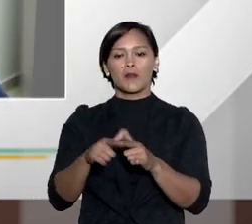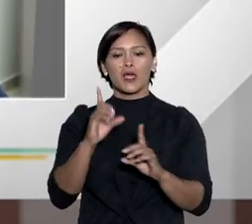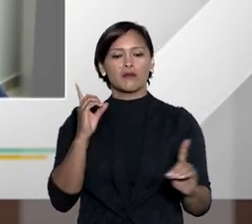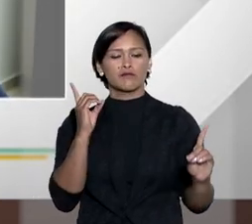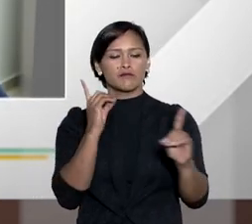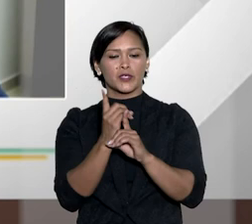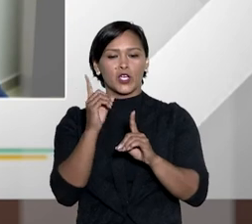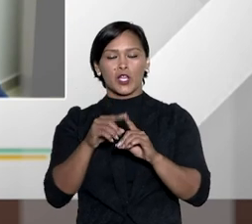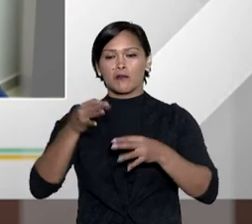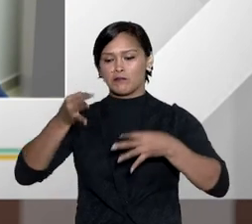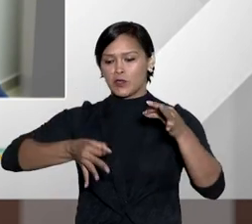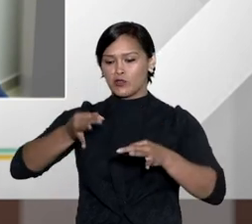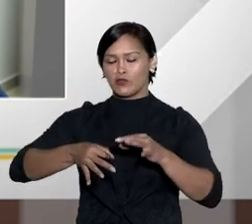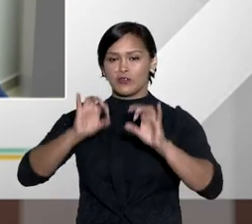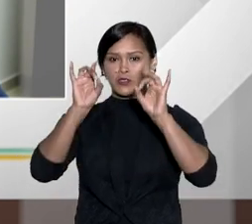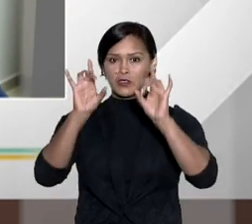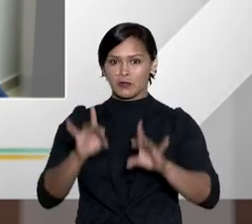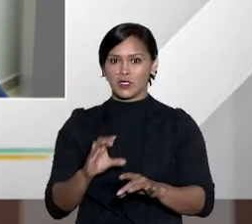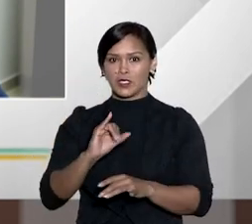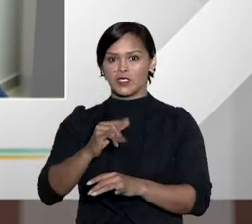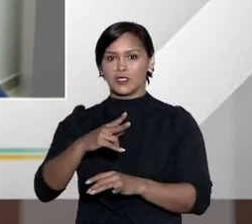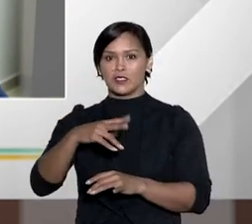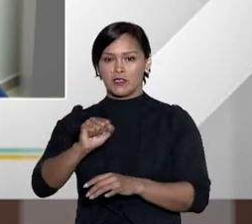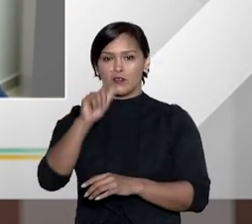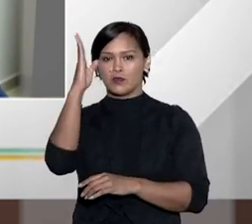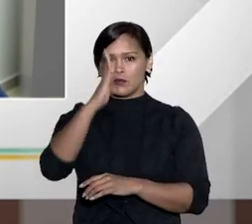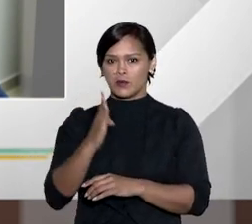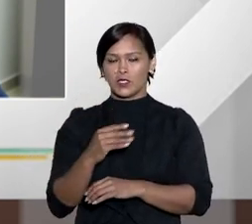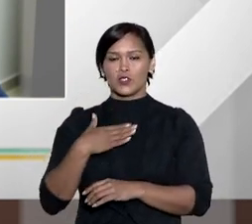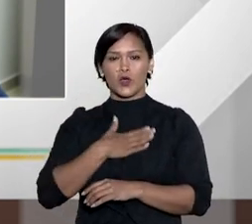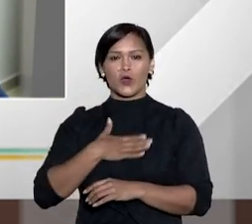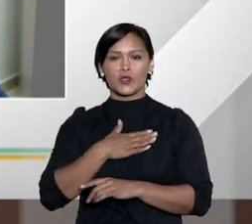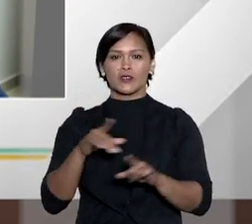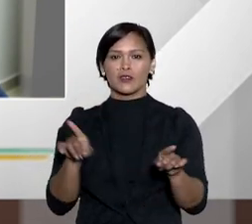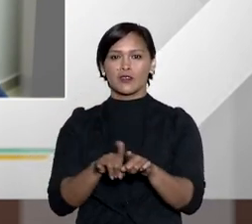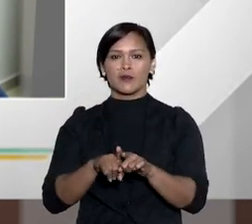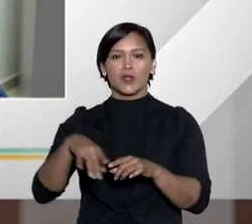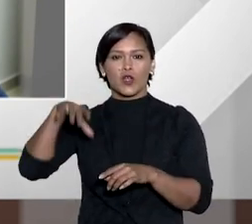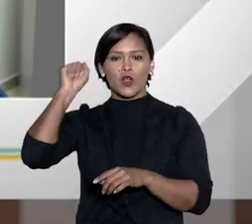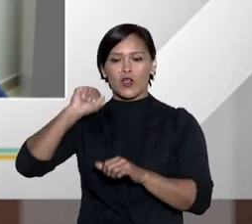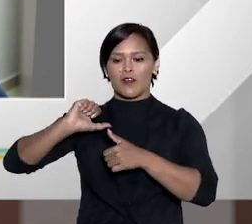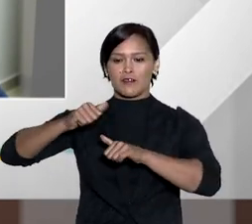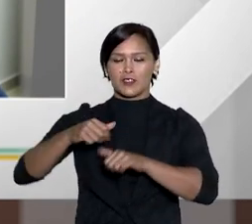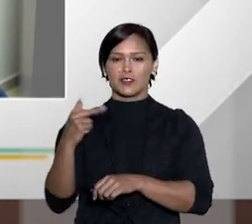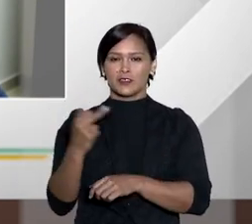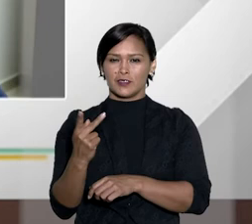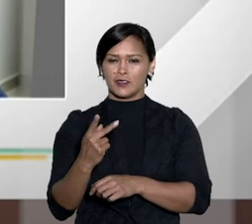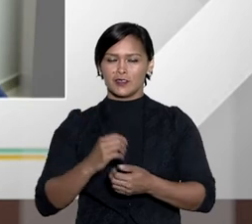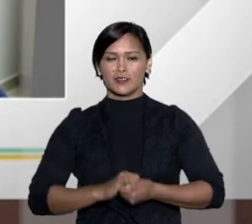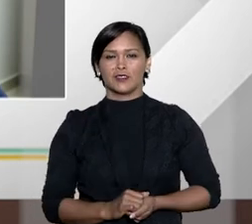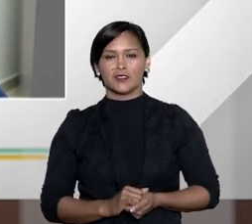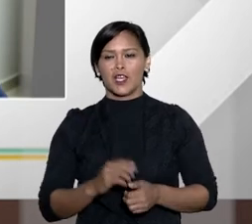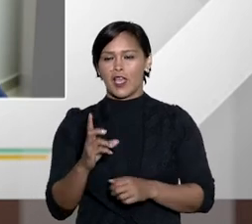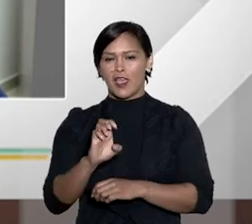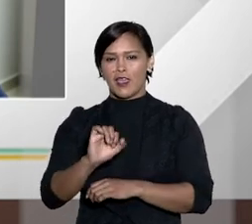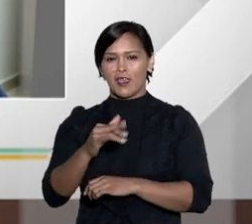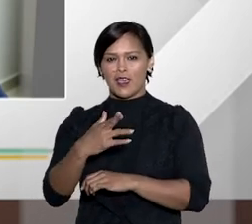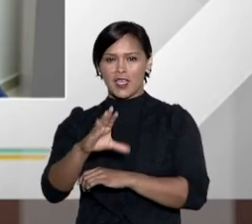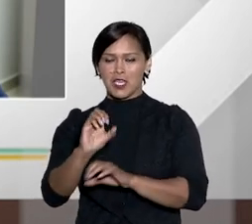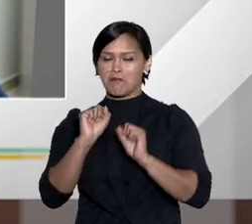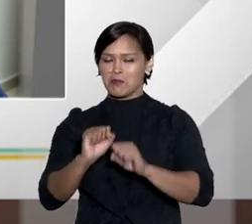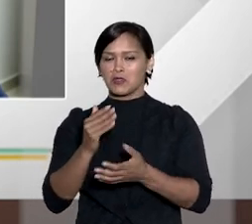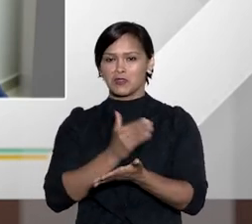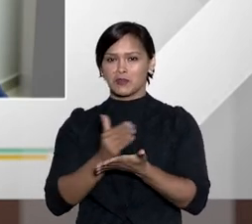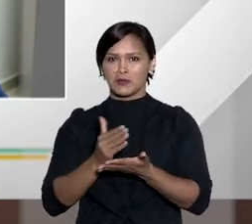e quais seriam os maiores problemas enfrentados pelos juizados especiais cíveis brasileiros eu gostaria também de ouvir a